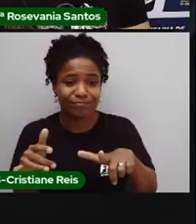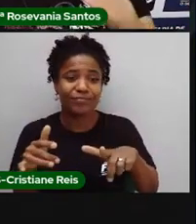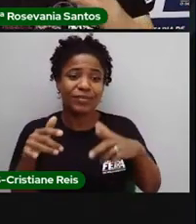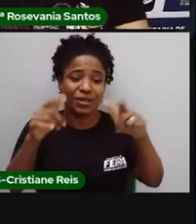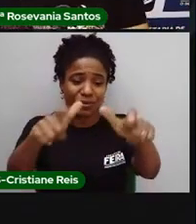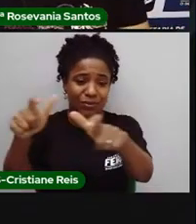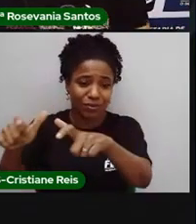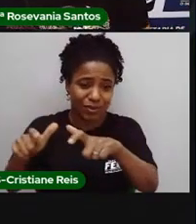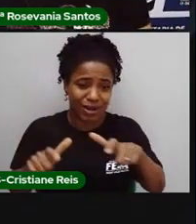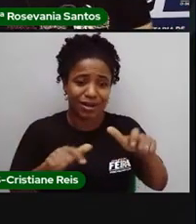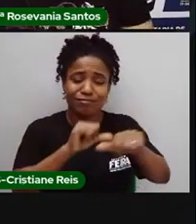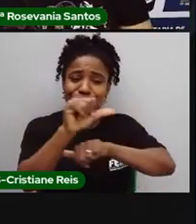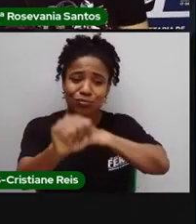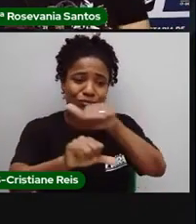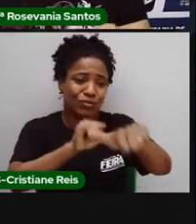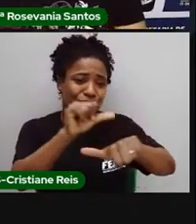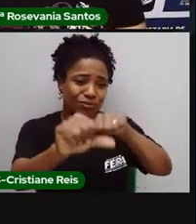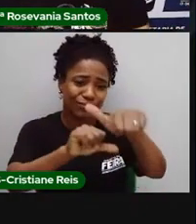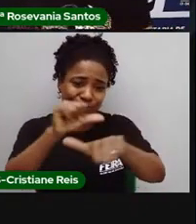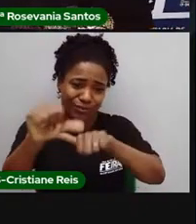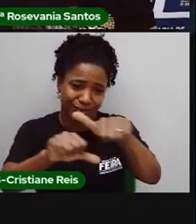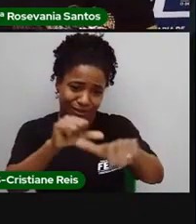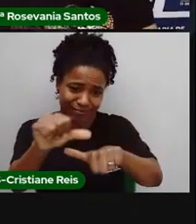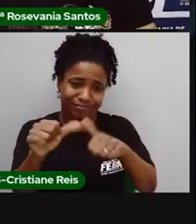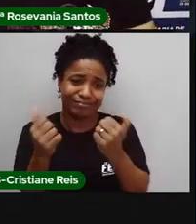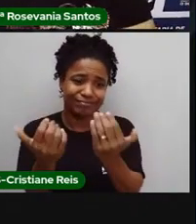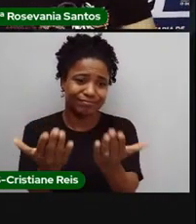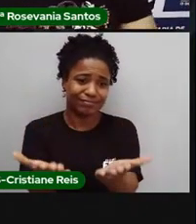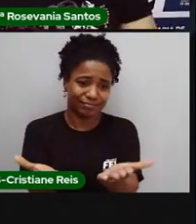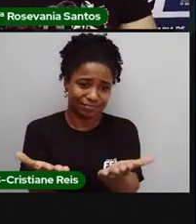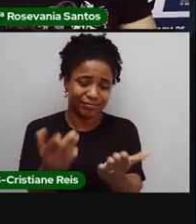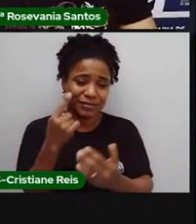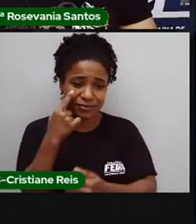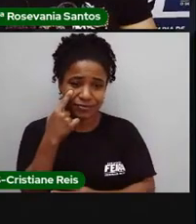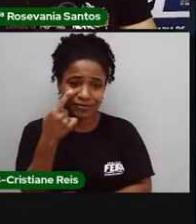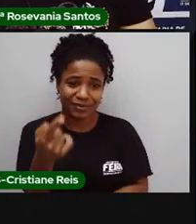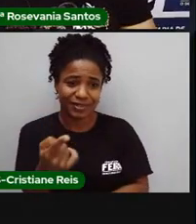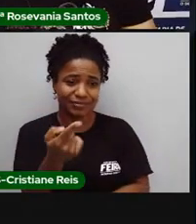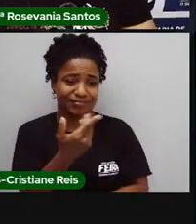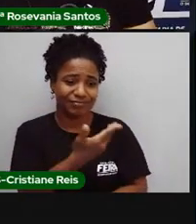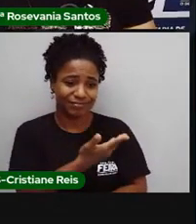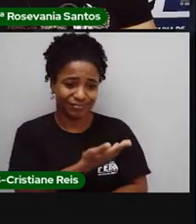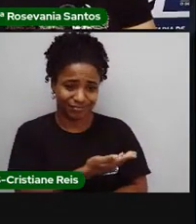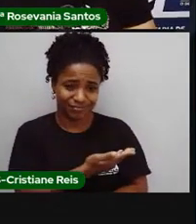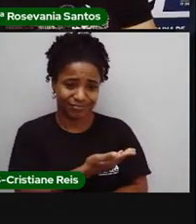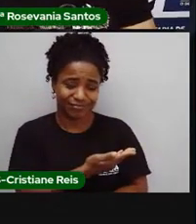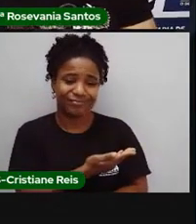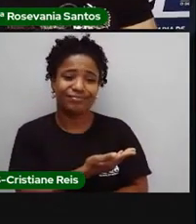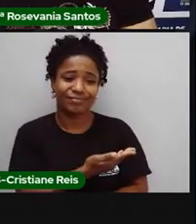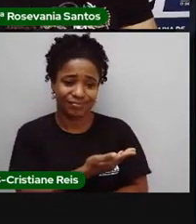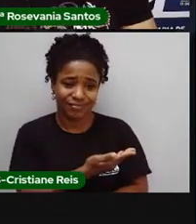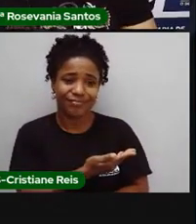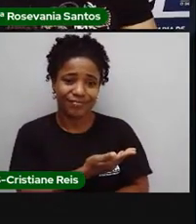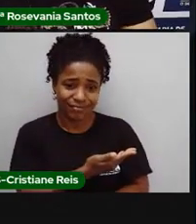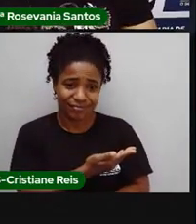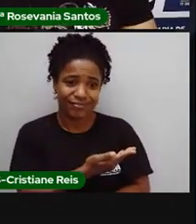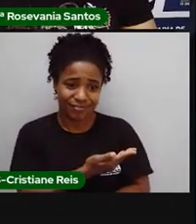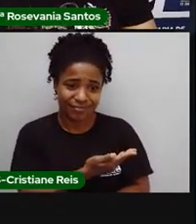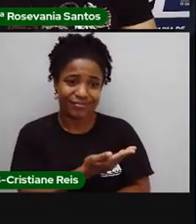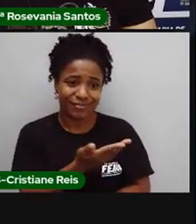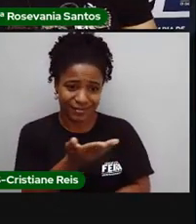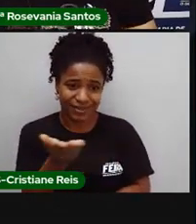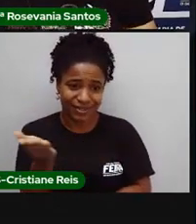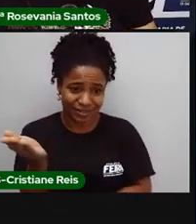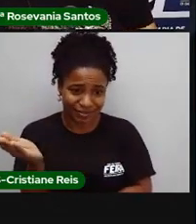ambiente gera, às vezes, situações como essas que nós estamos aí. Olha a qualidade dessa praia, gente. Olha a